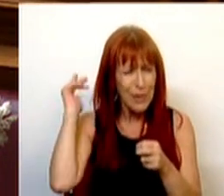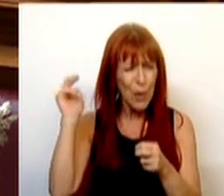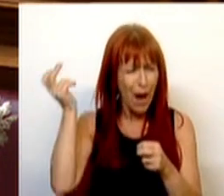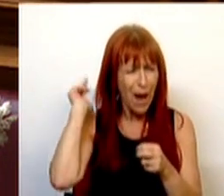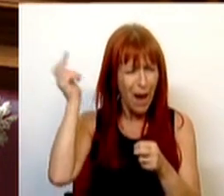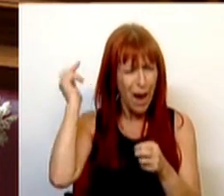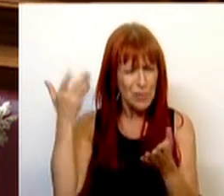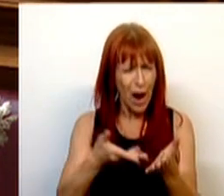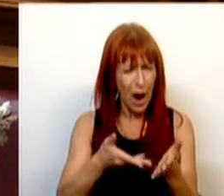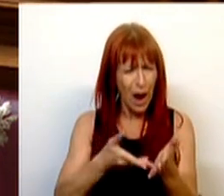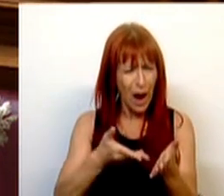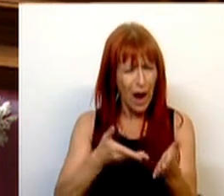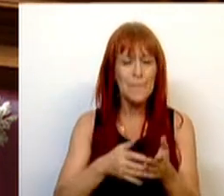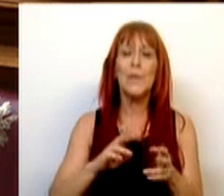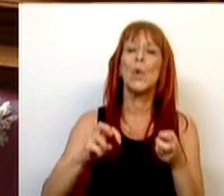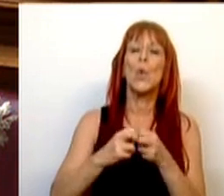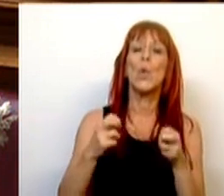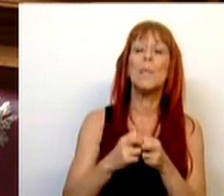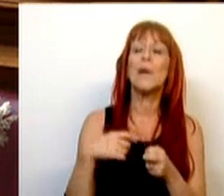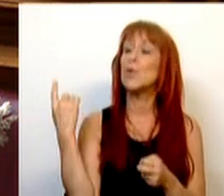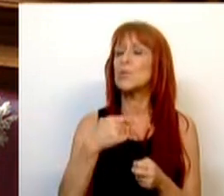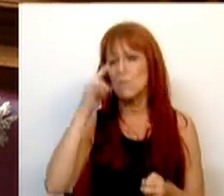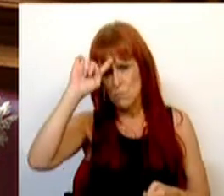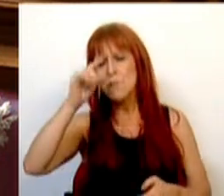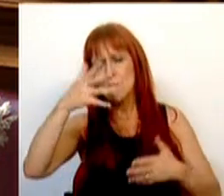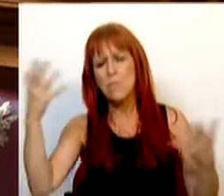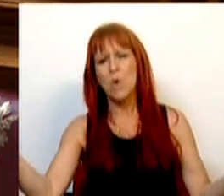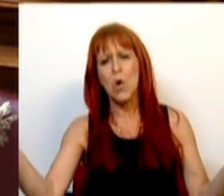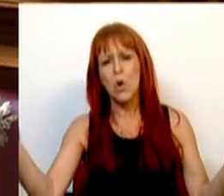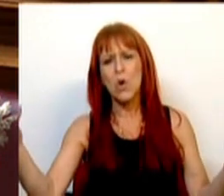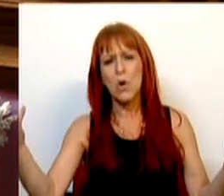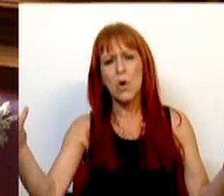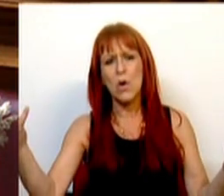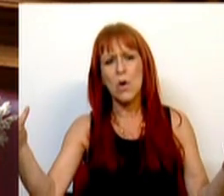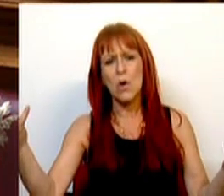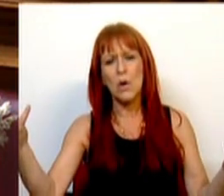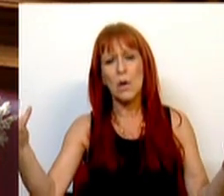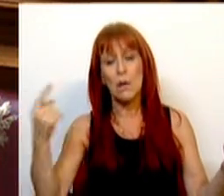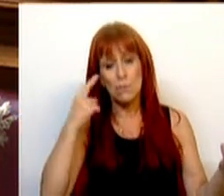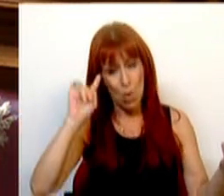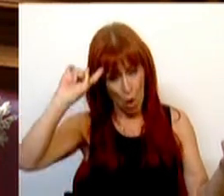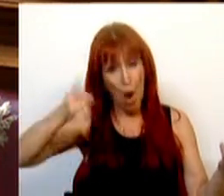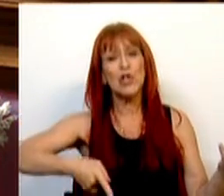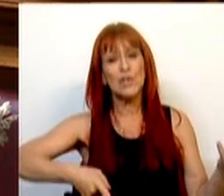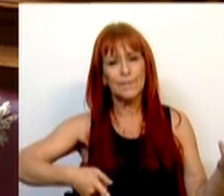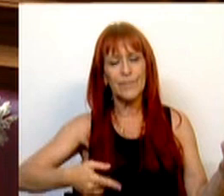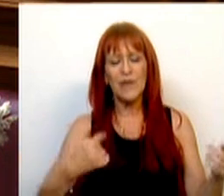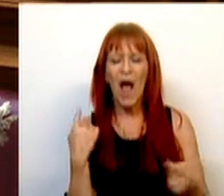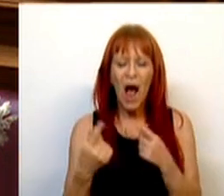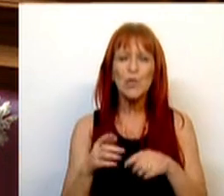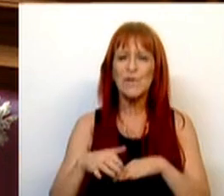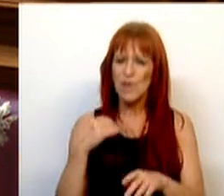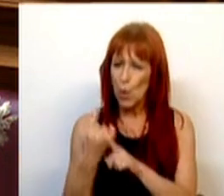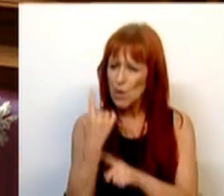décadas. É um problema que todos nós sabemos identificar. Alguns